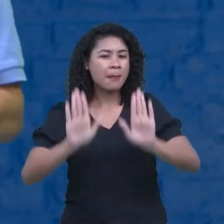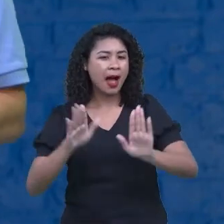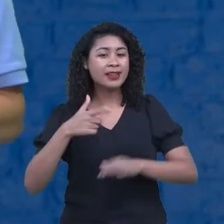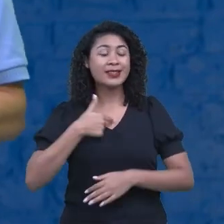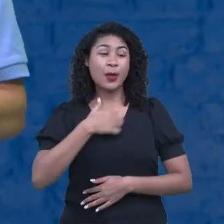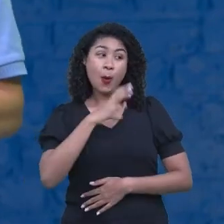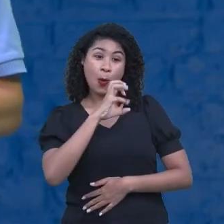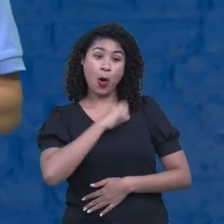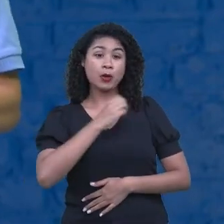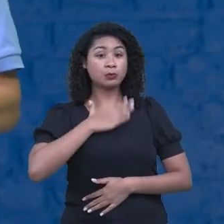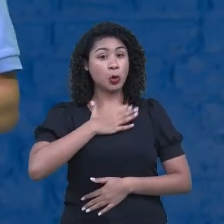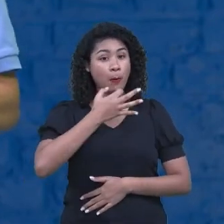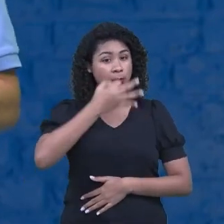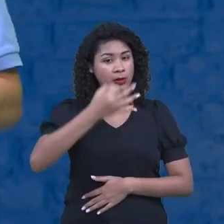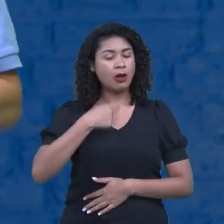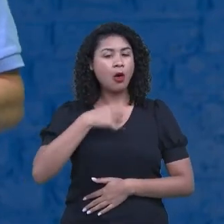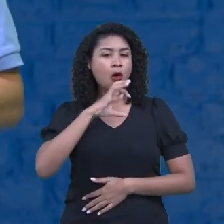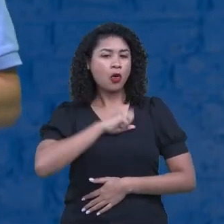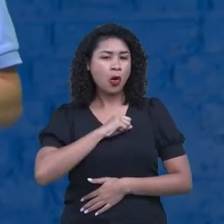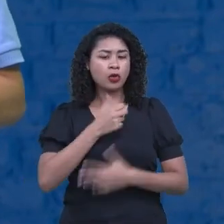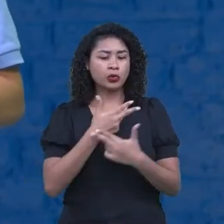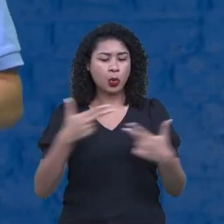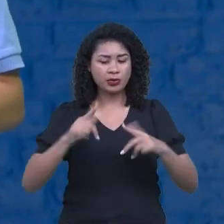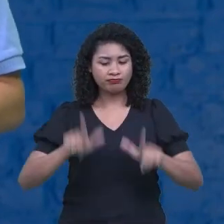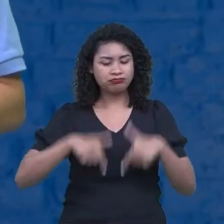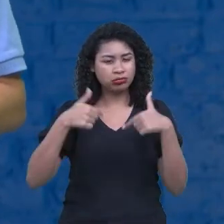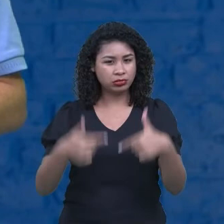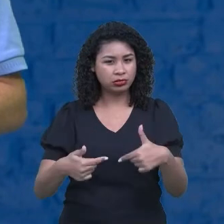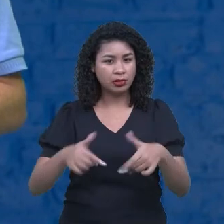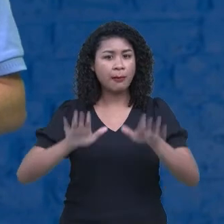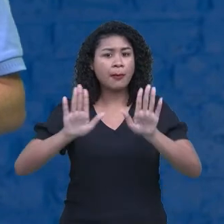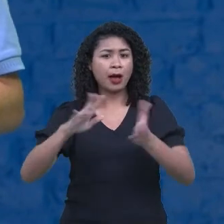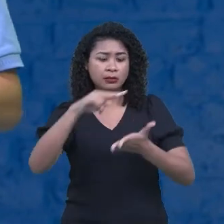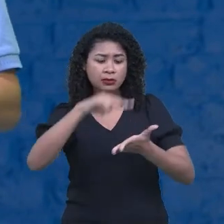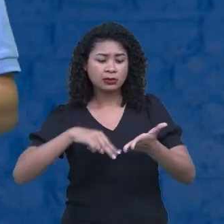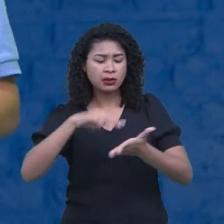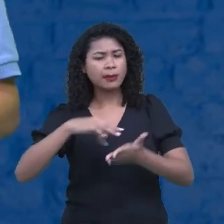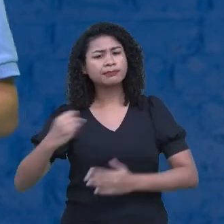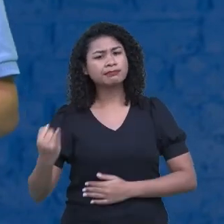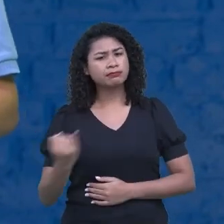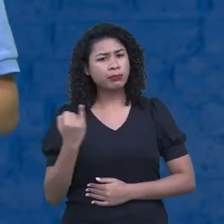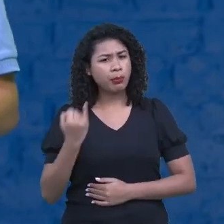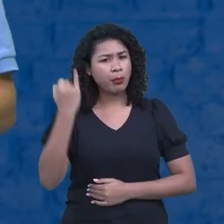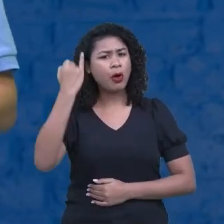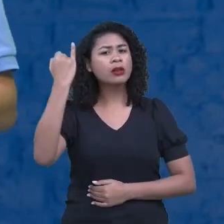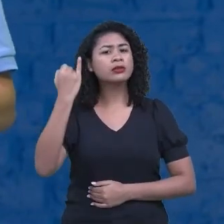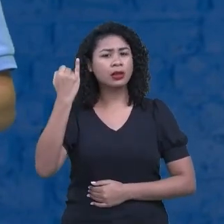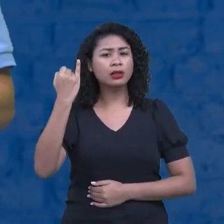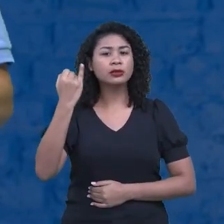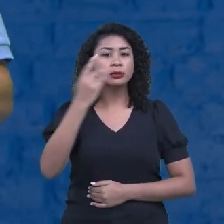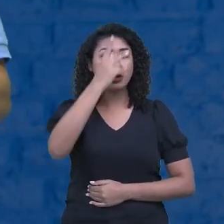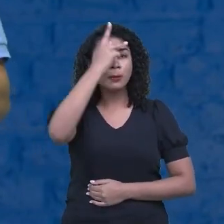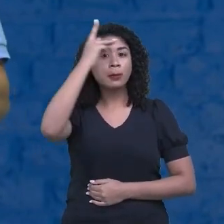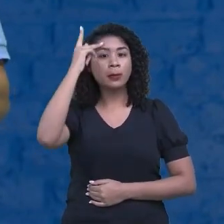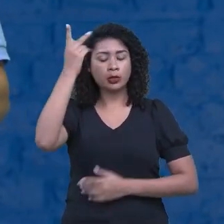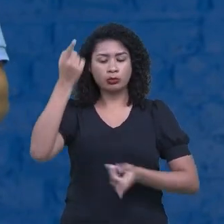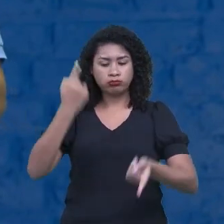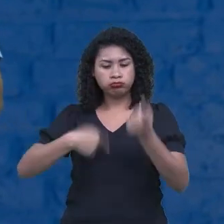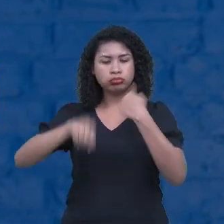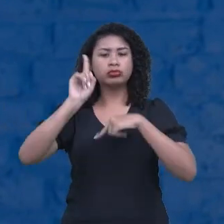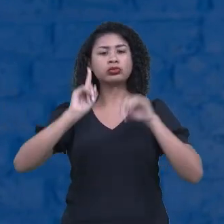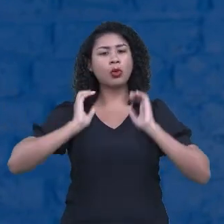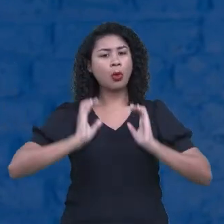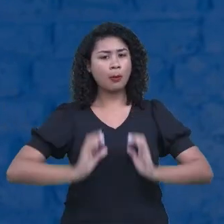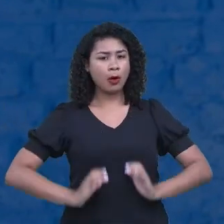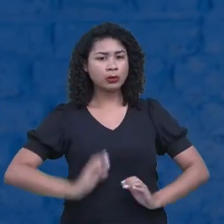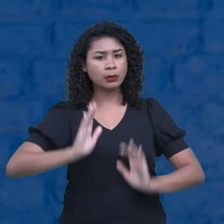mais de coisas práticas. Mas a leitura, ela é necessária para a formação. Ela é necessária para eu conhecer